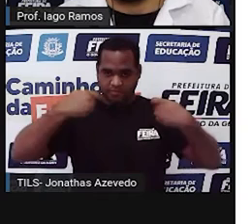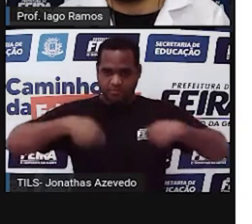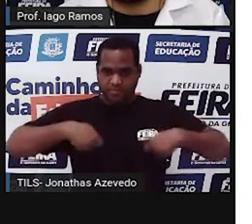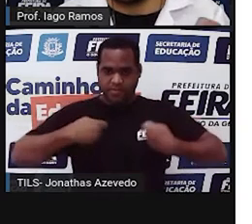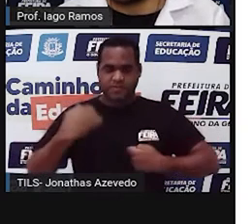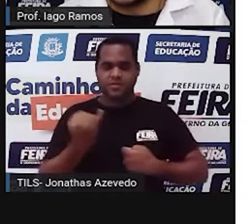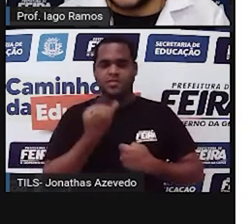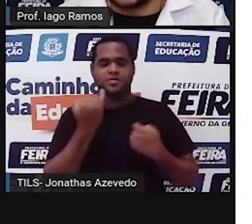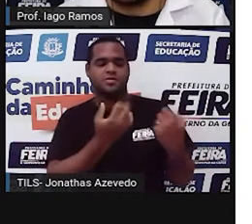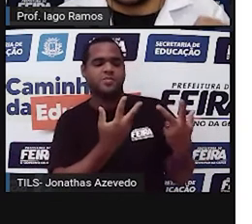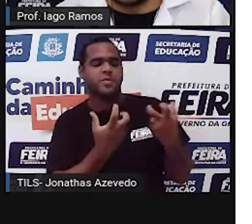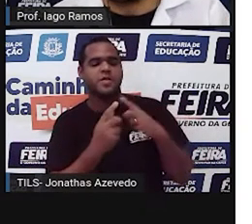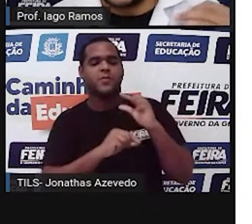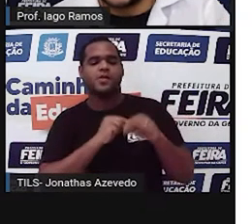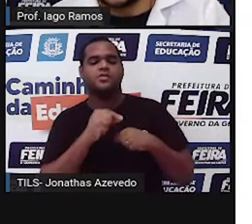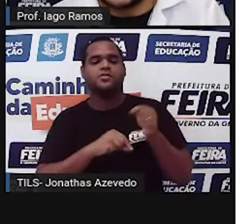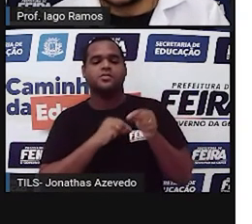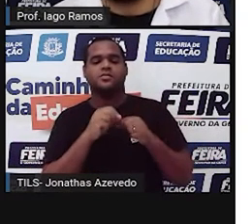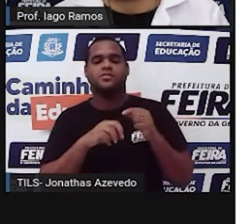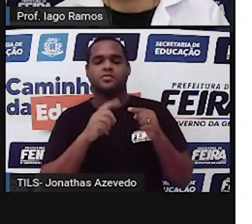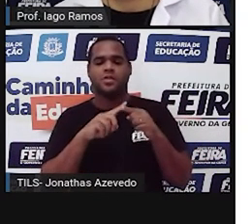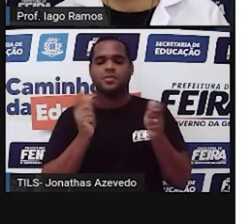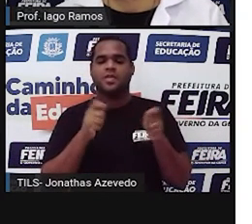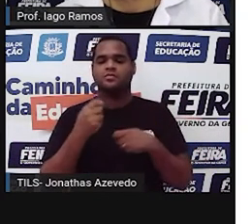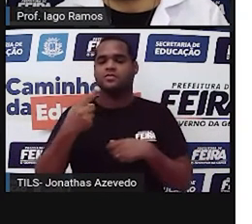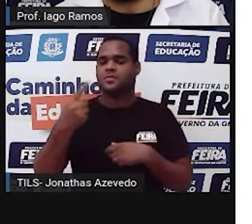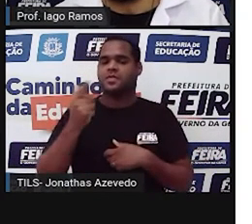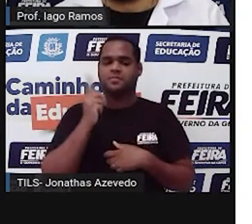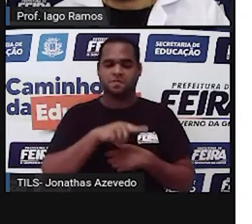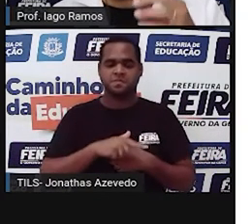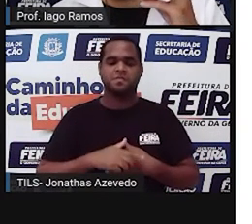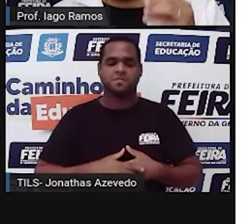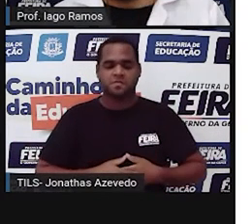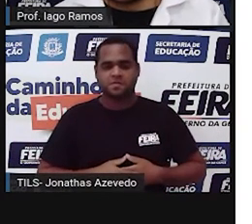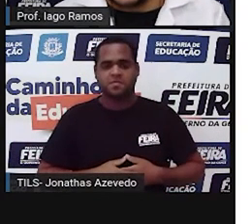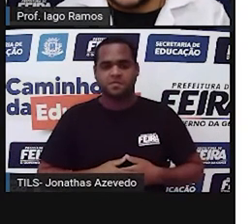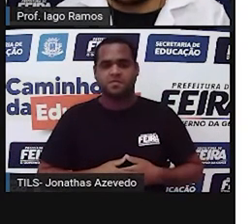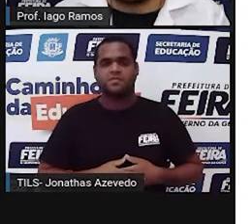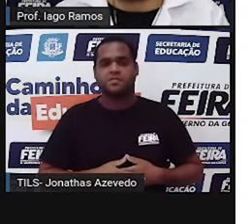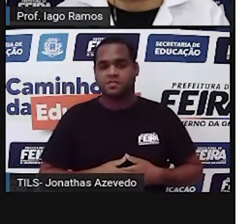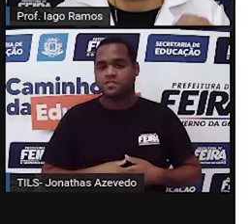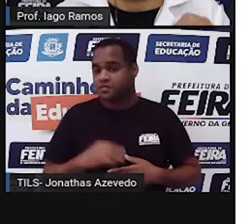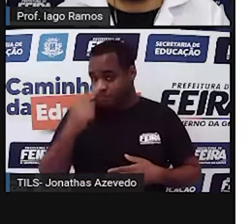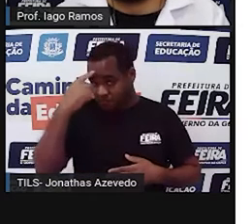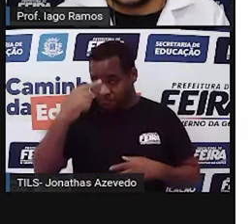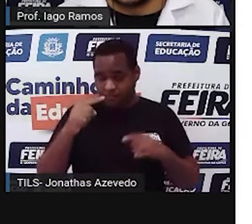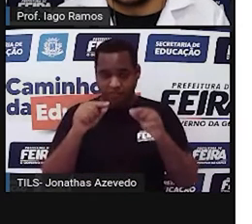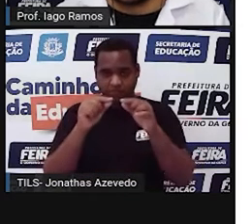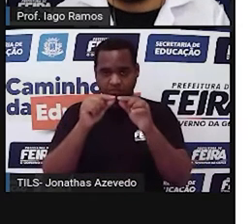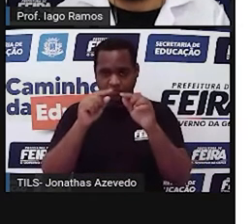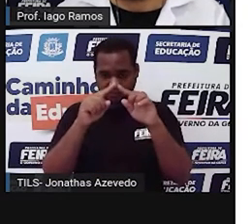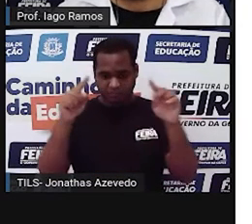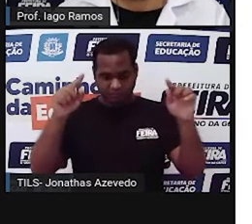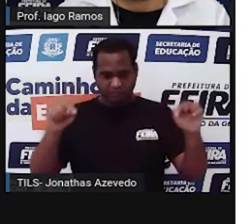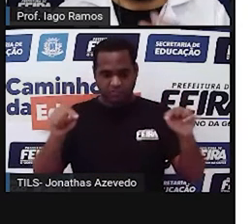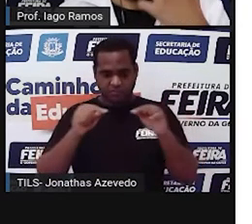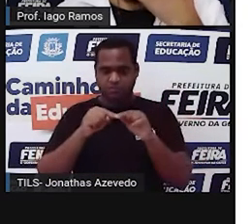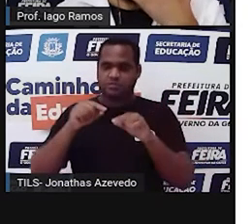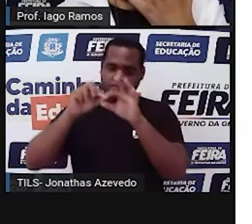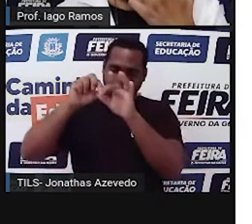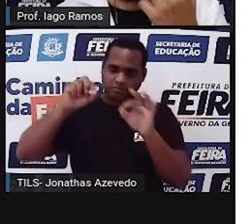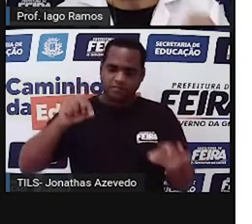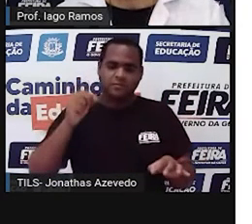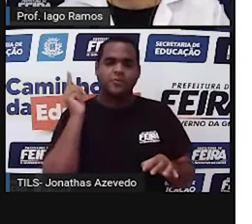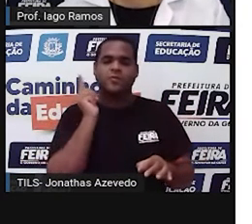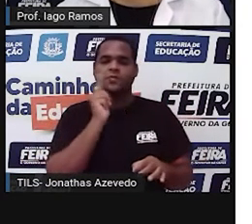perceber até aqui. Primeira coisa que a gente precisa perceber, tá? Com essa diagonal dentro do retângulo, a gente consegue